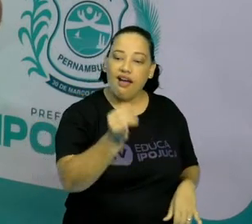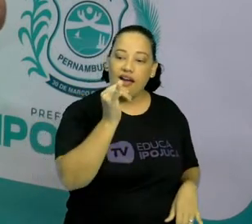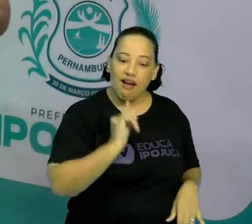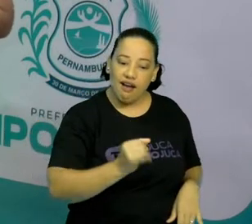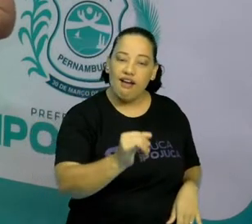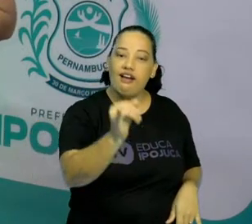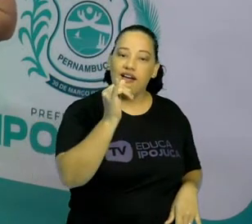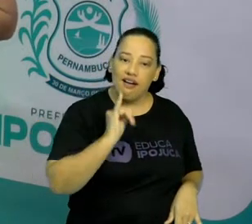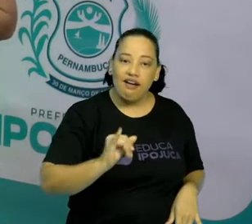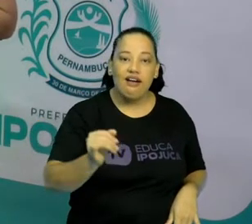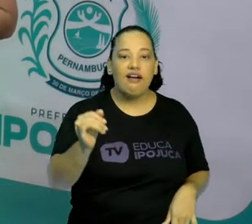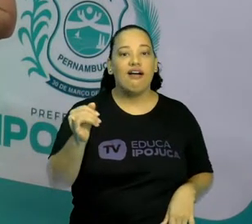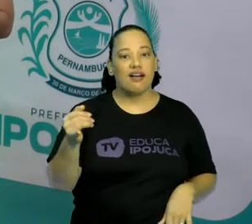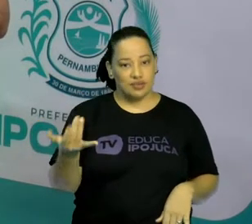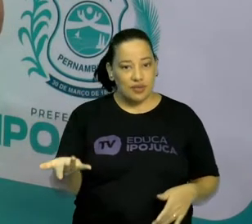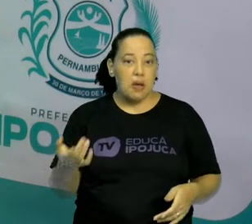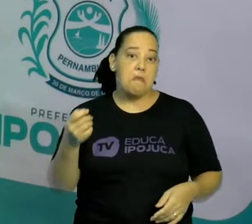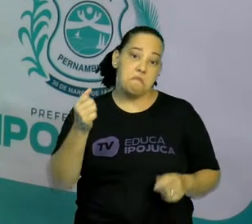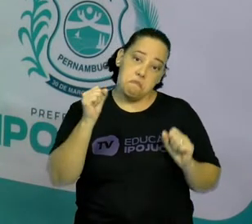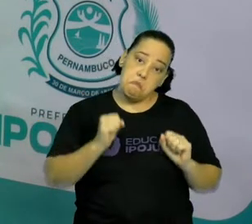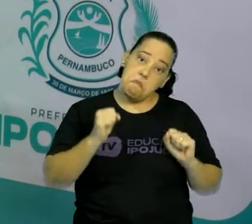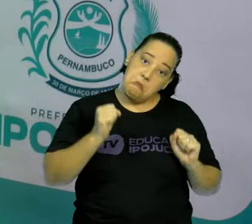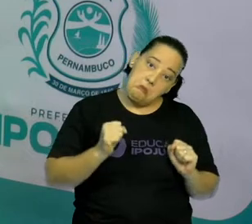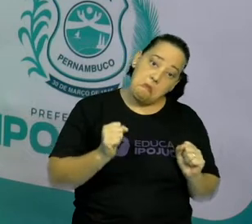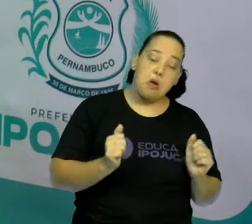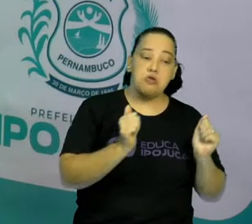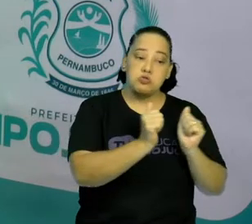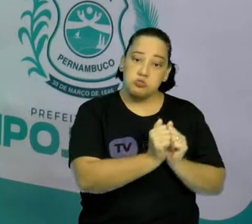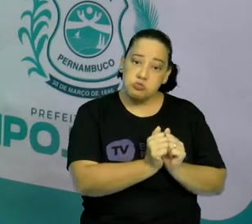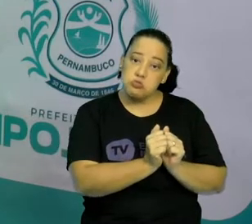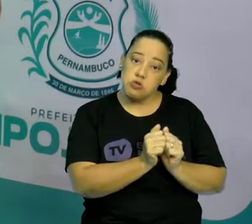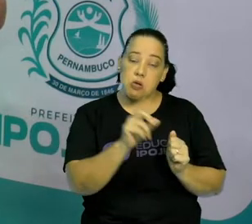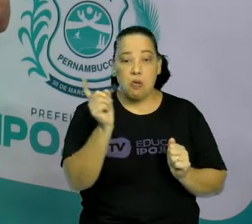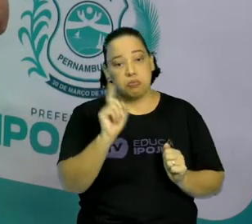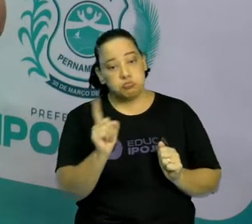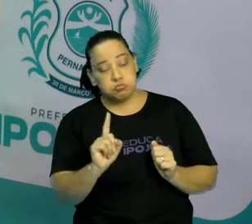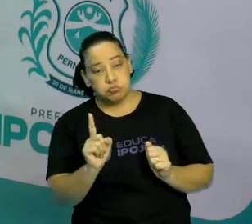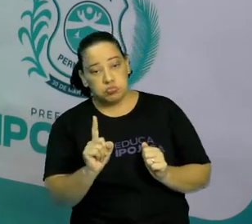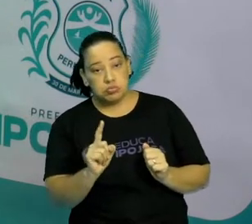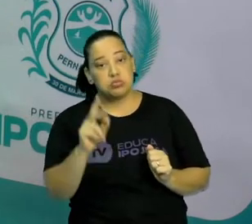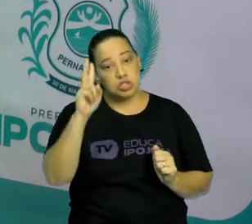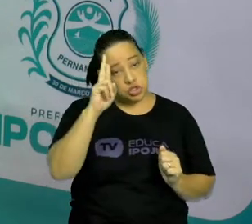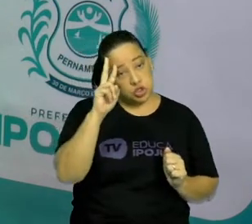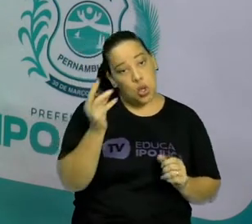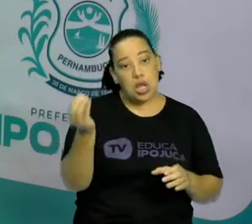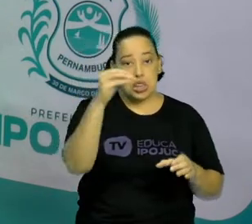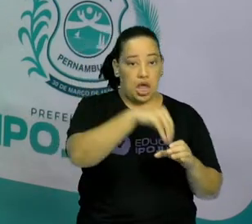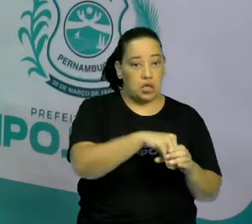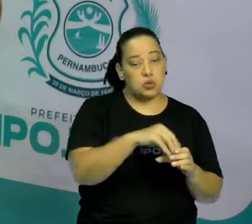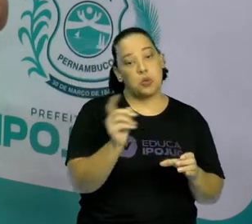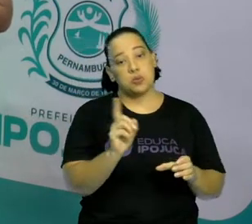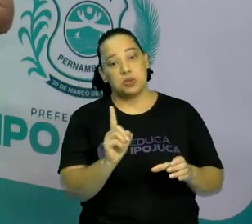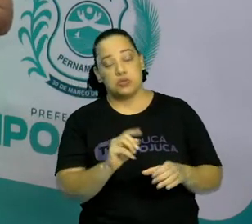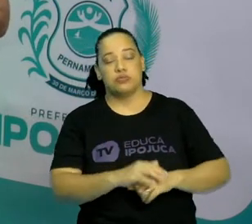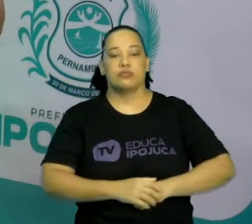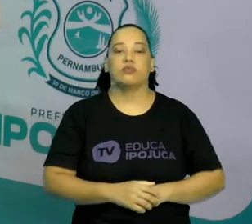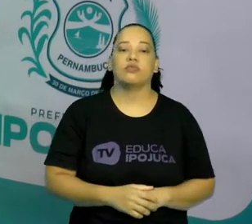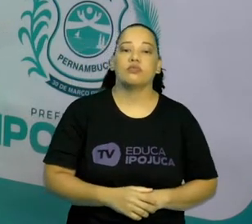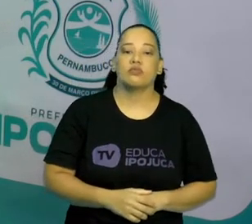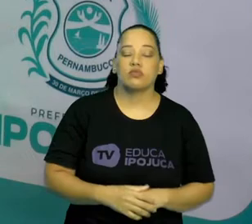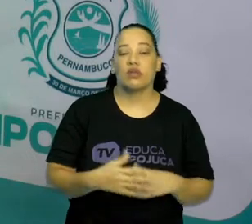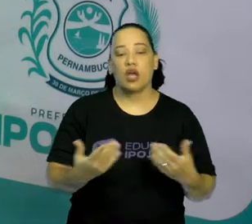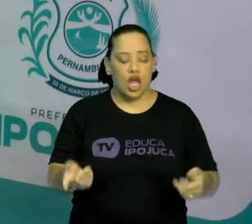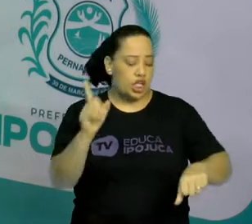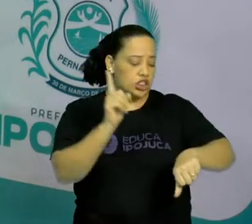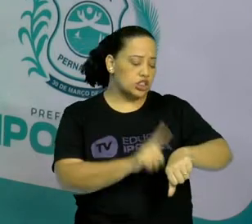não participar da história. No conto, também aparece o tempo. E o que é o tempo? O